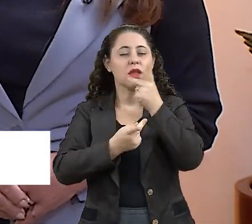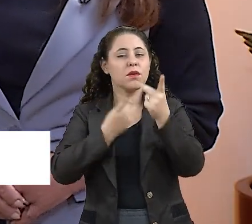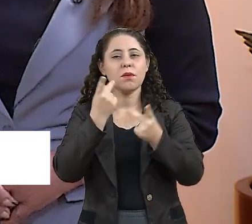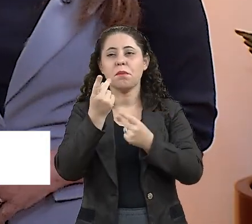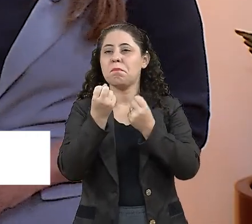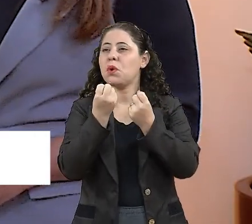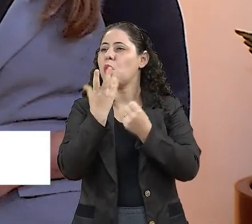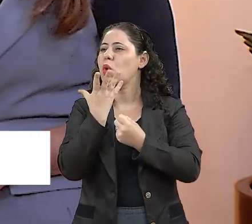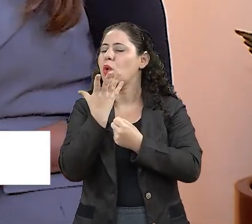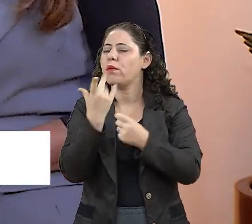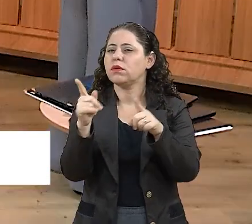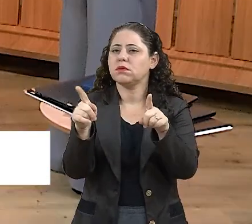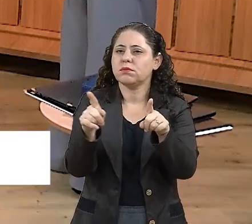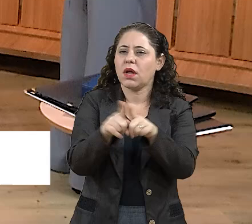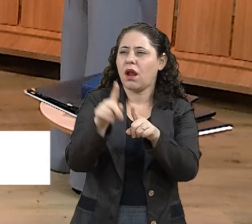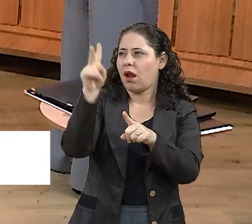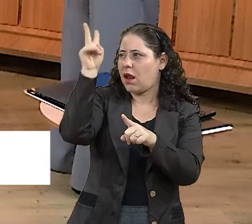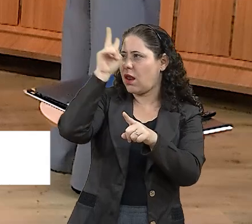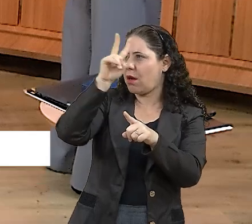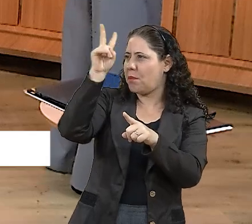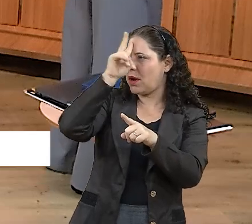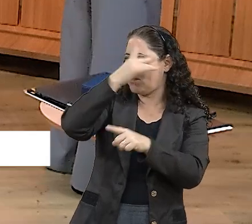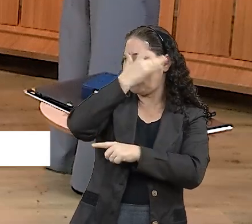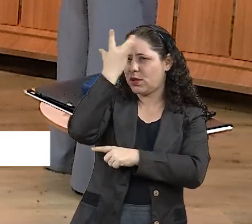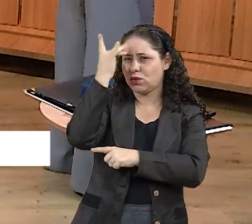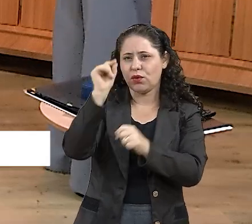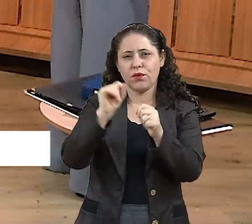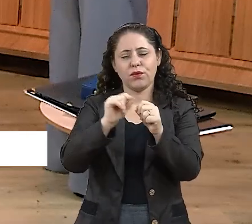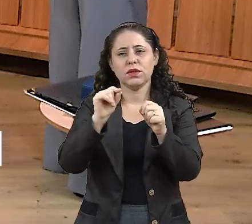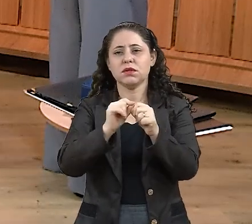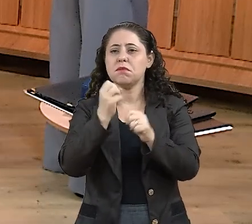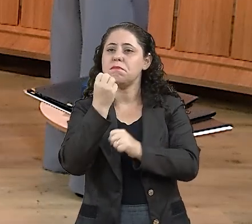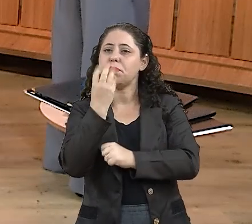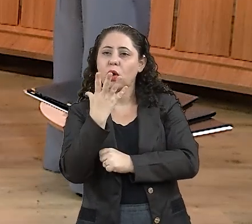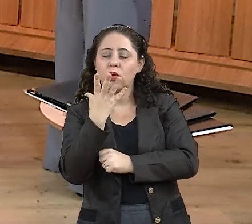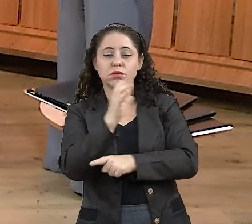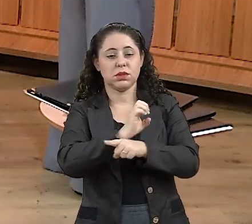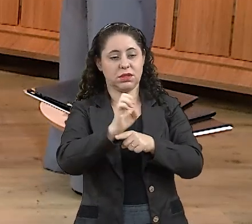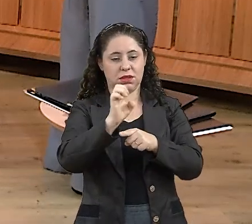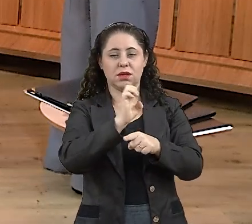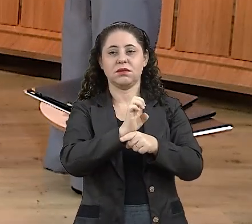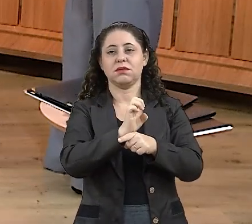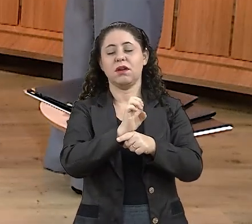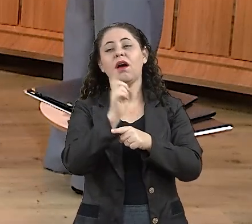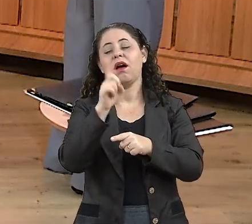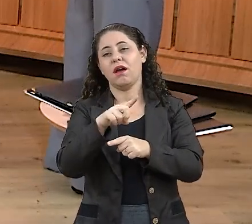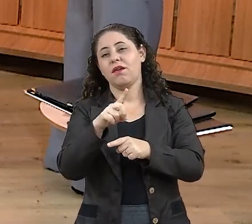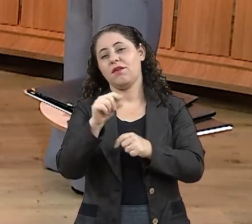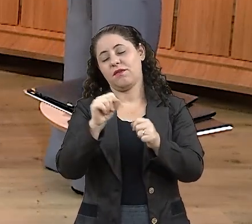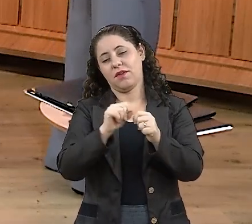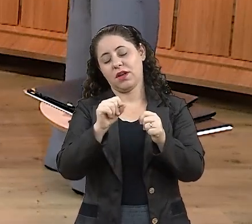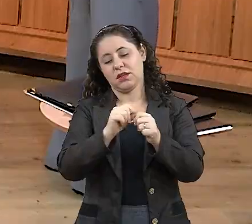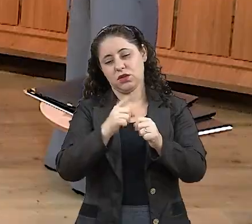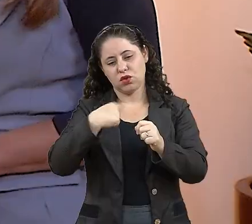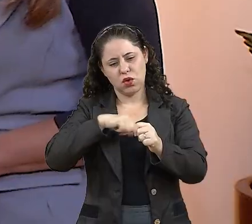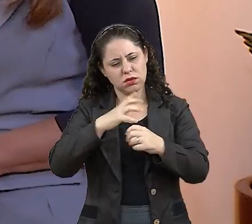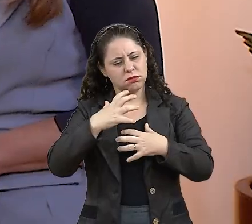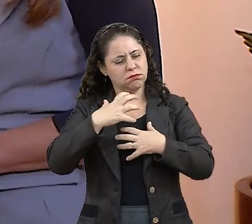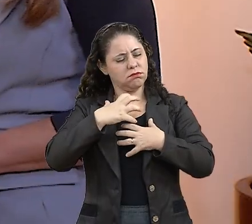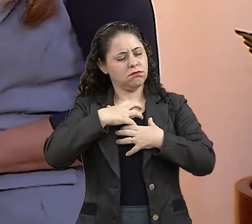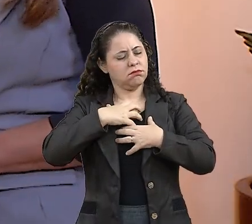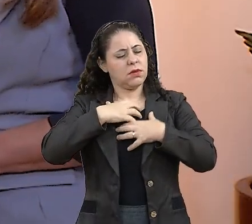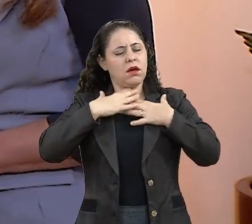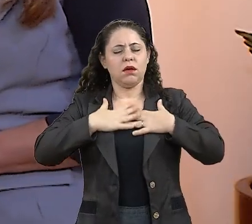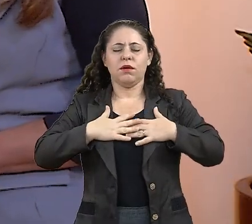boas, lembramos pessoas que fizeram bem. Isso é bom, faz bem, acalma o